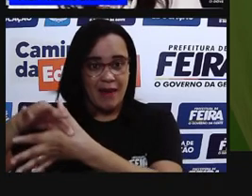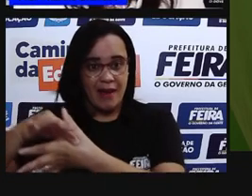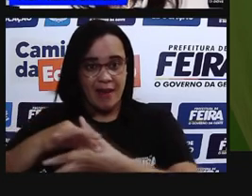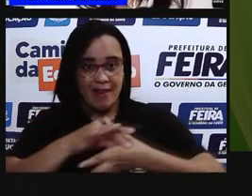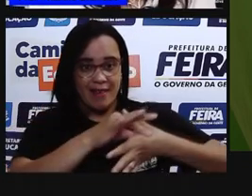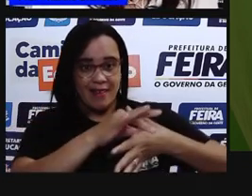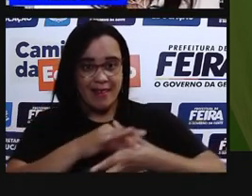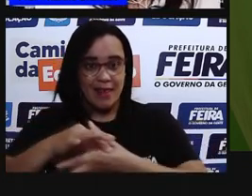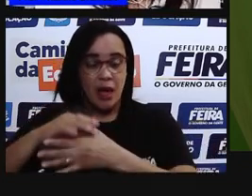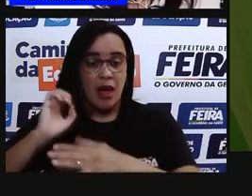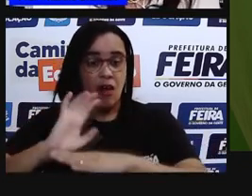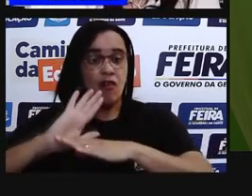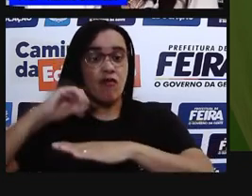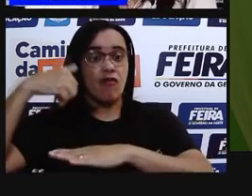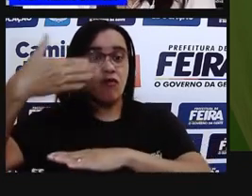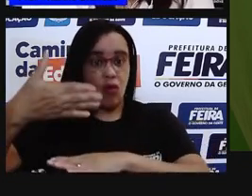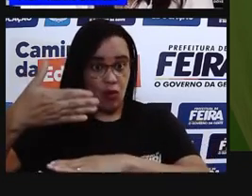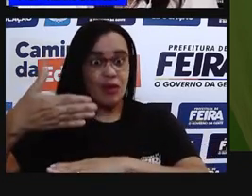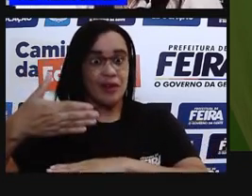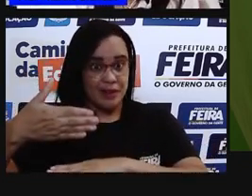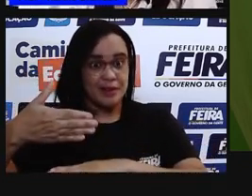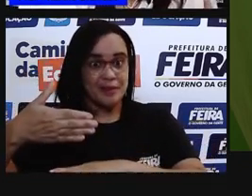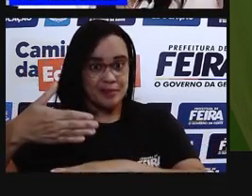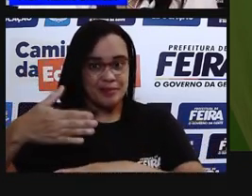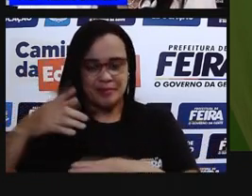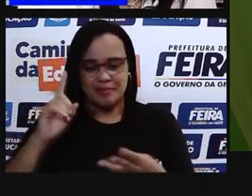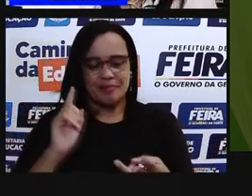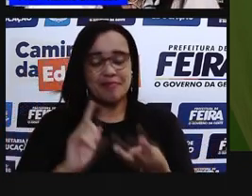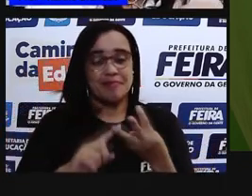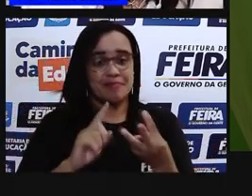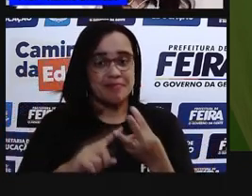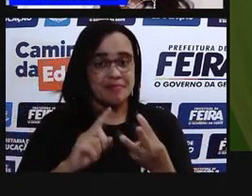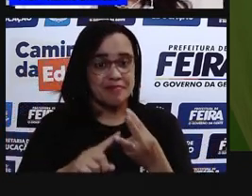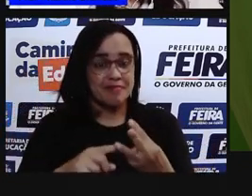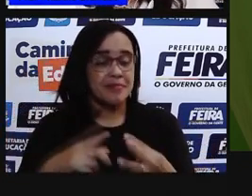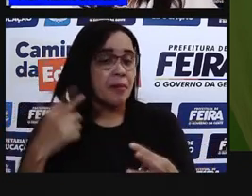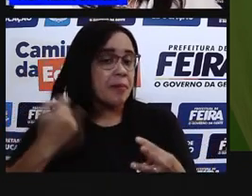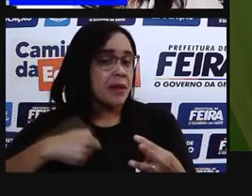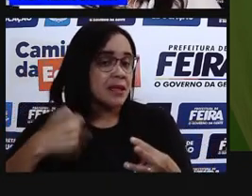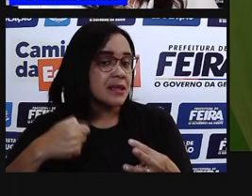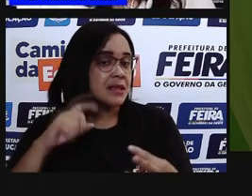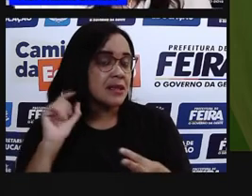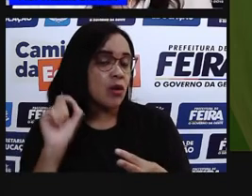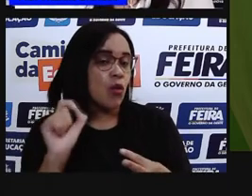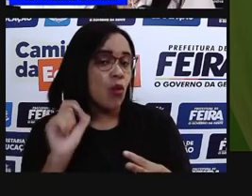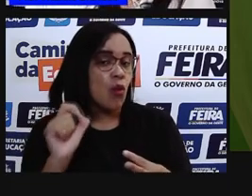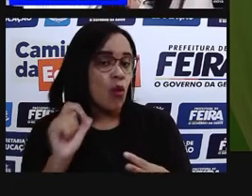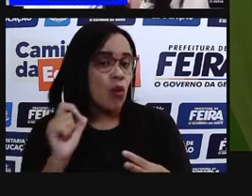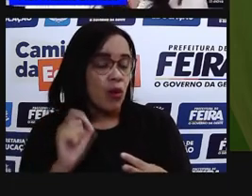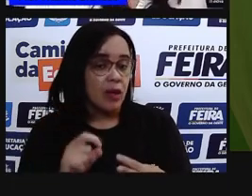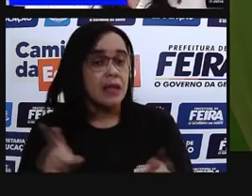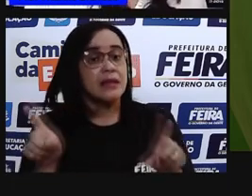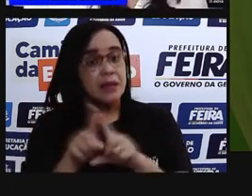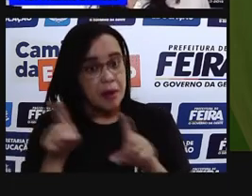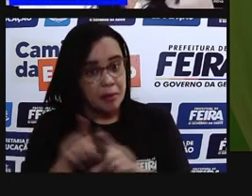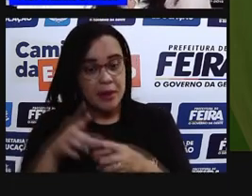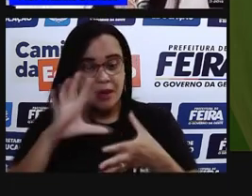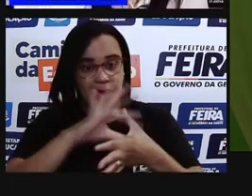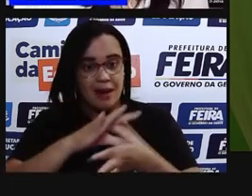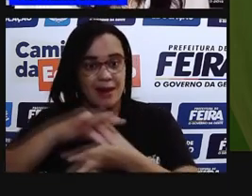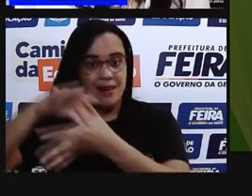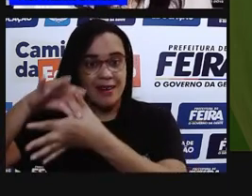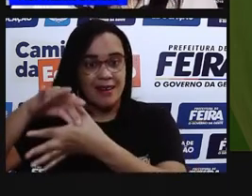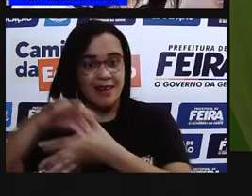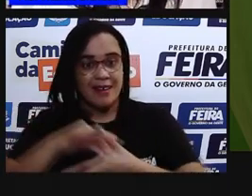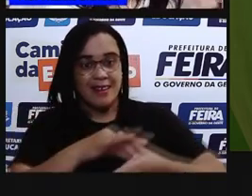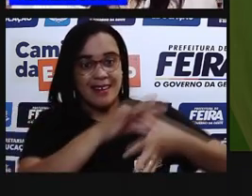então, entra o retículo endoplasmático. Porque, às vezes, a célula diz assim, poxa, eu preciso transportar as coisas aqui dentro também. Mas